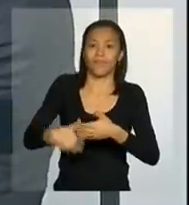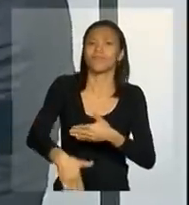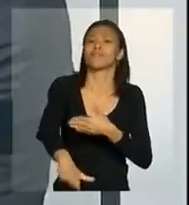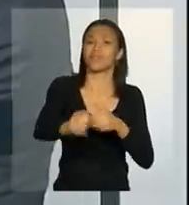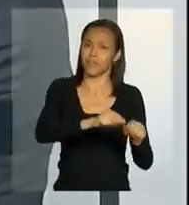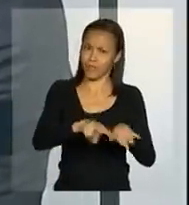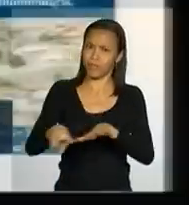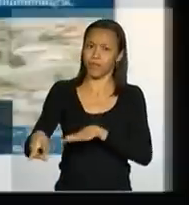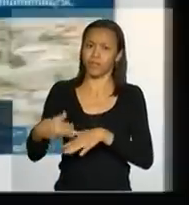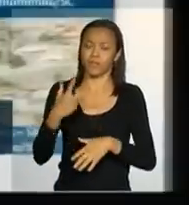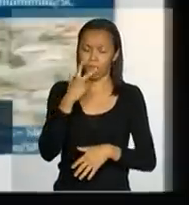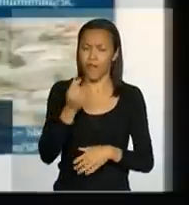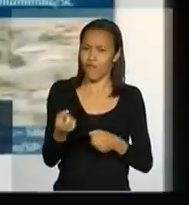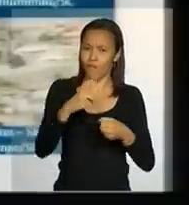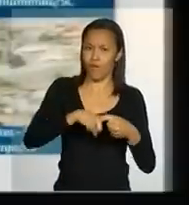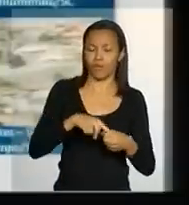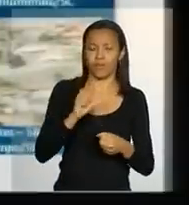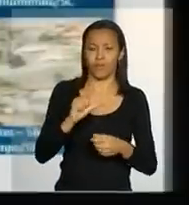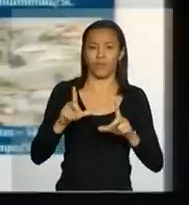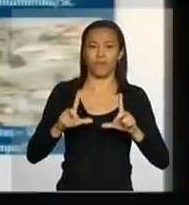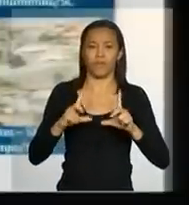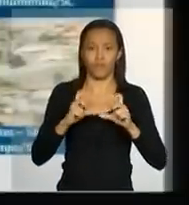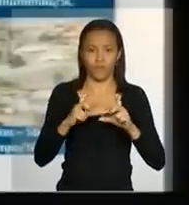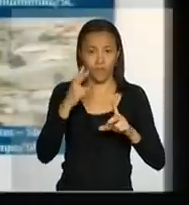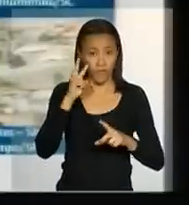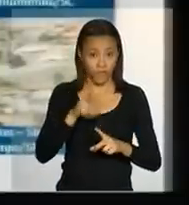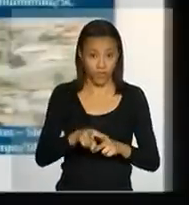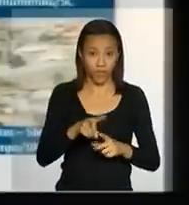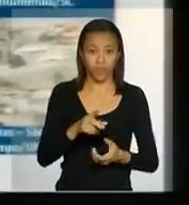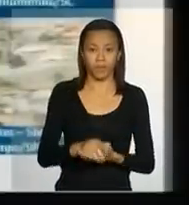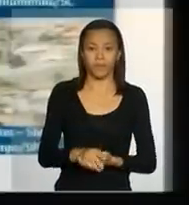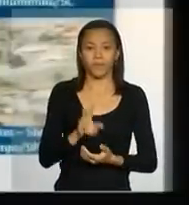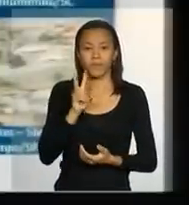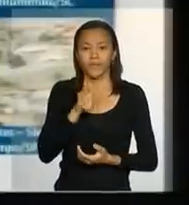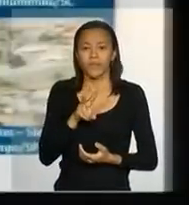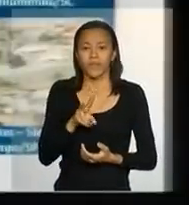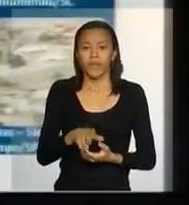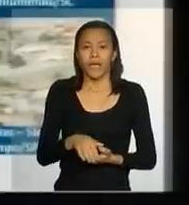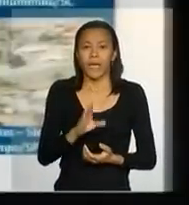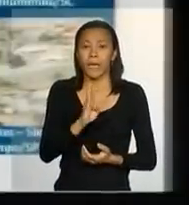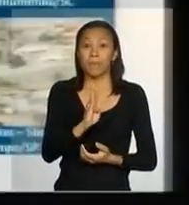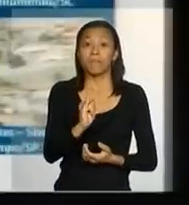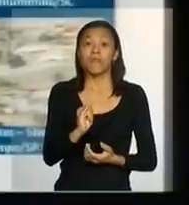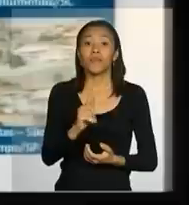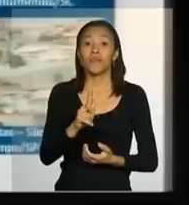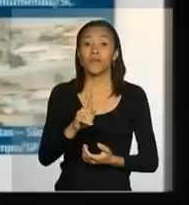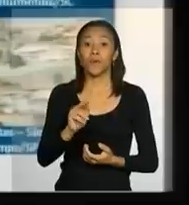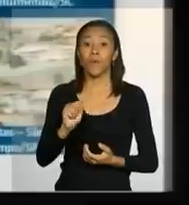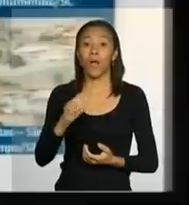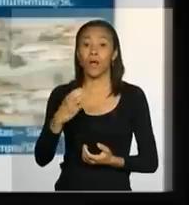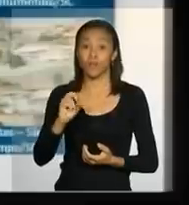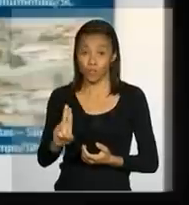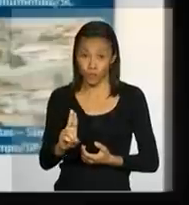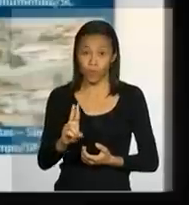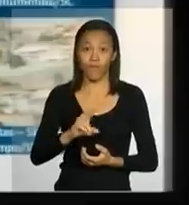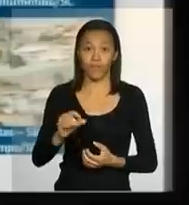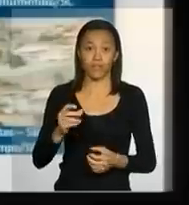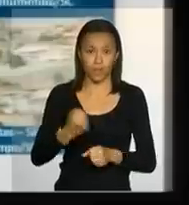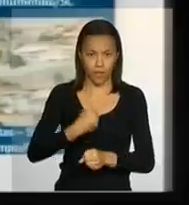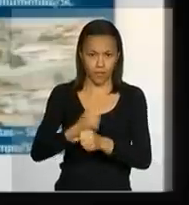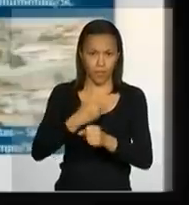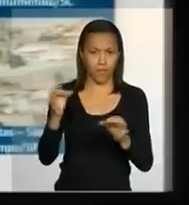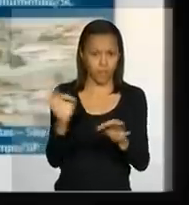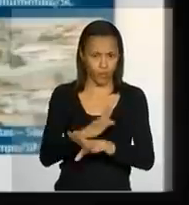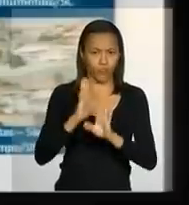Pode voltar um pouquinho só para essa drenagem ali onde tem Blumenau, na verdade, é Biguassu. Essa obra está concluída, vai ser inaugurada